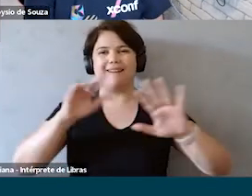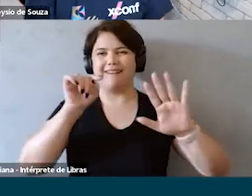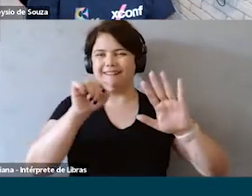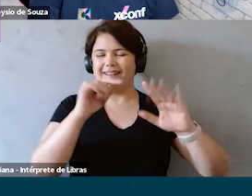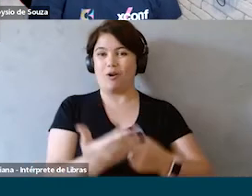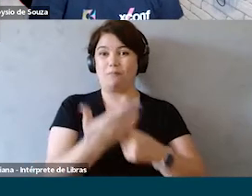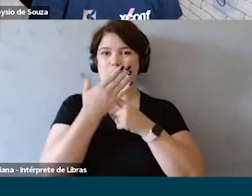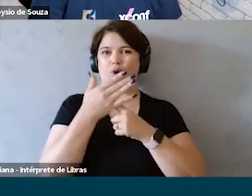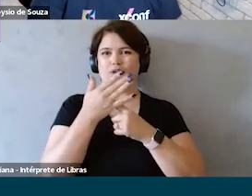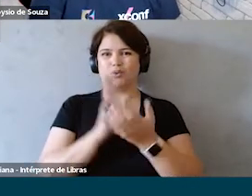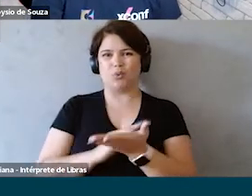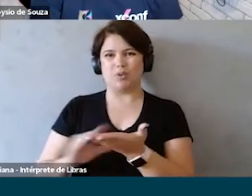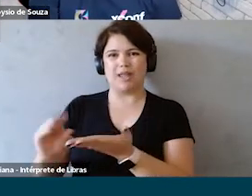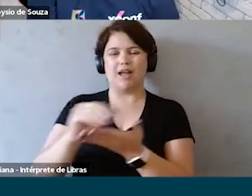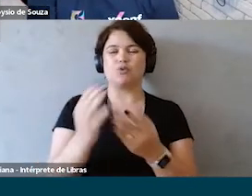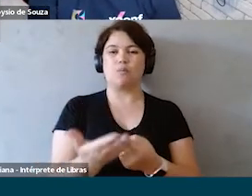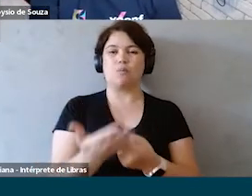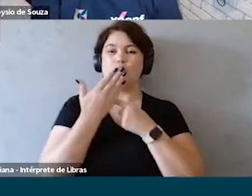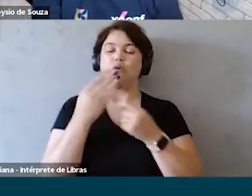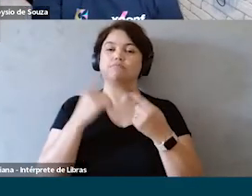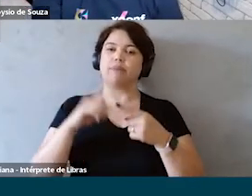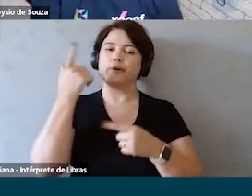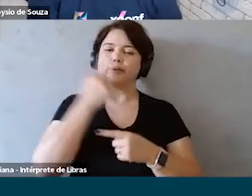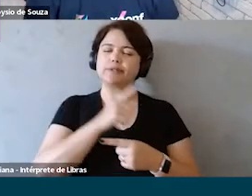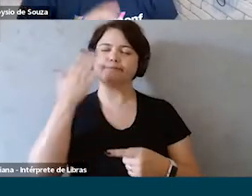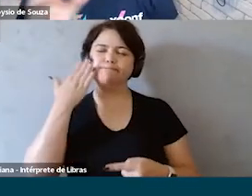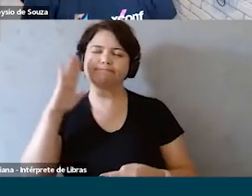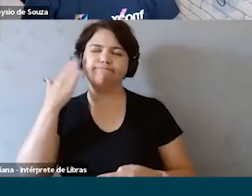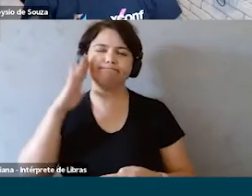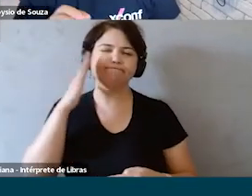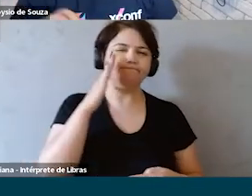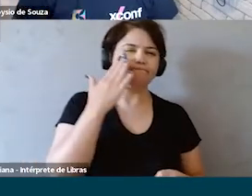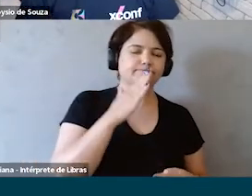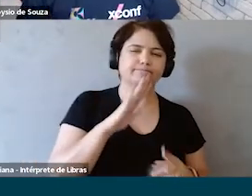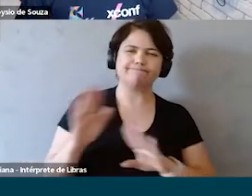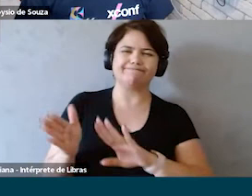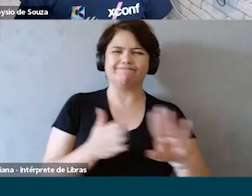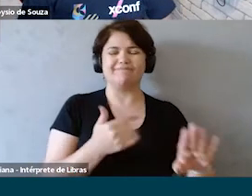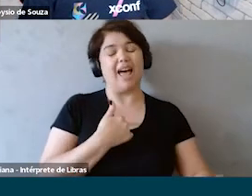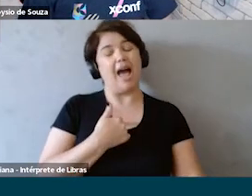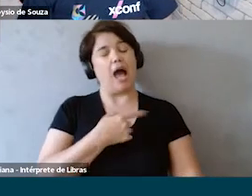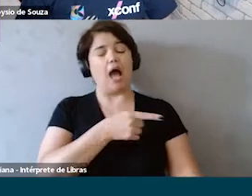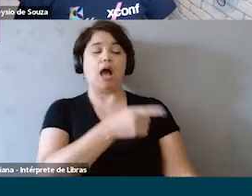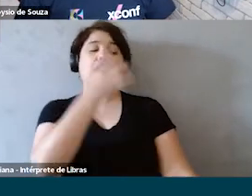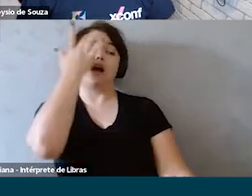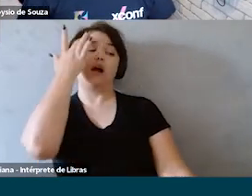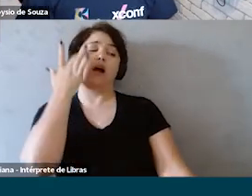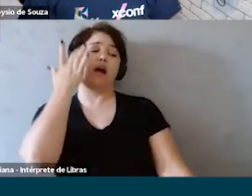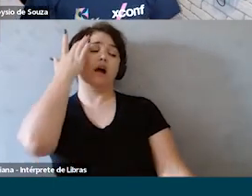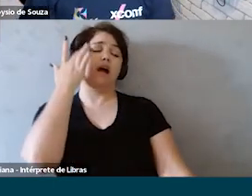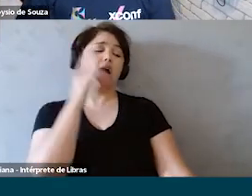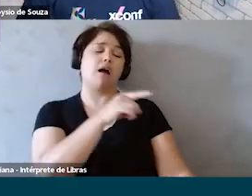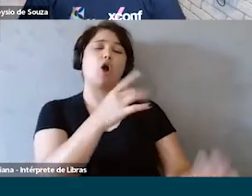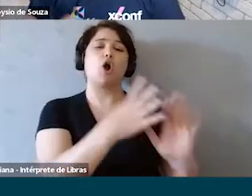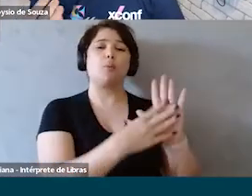o indicador nos traz para poder tomar essas decisões então deixa também um pouco de lado aquele achismo o